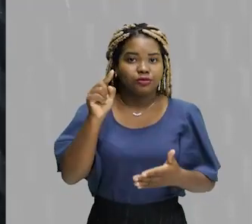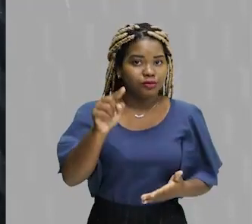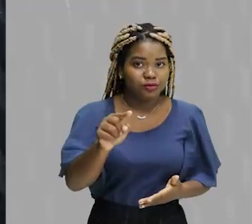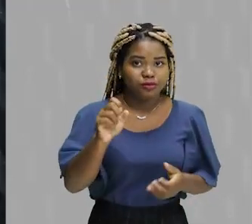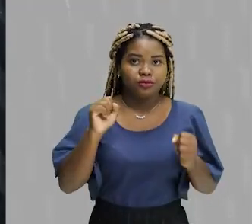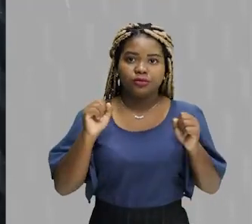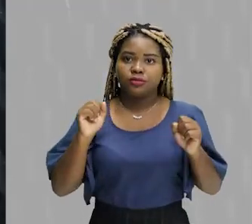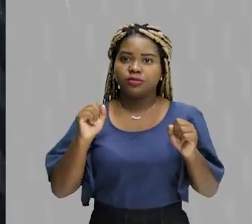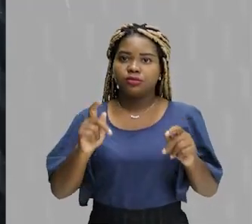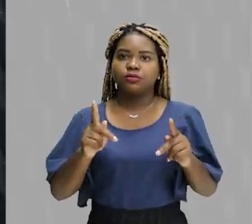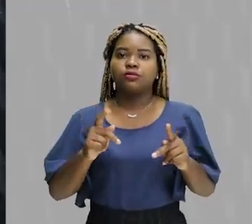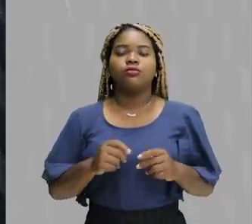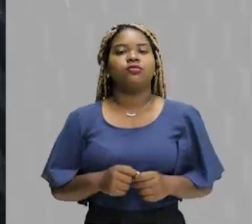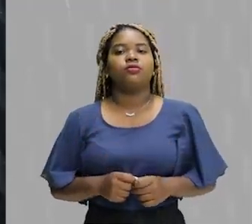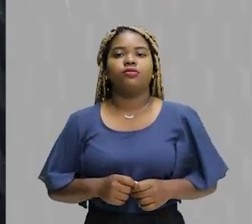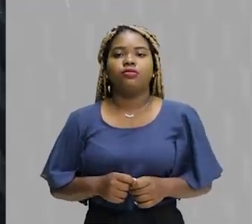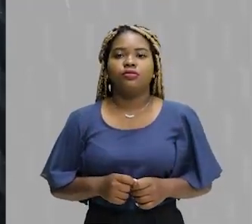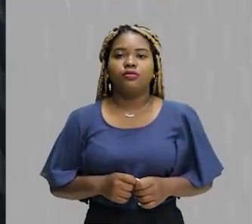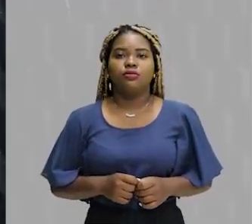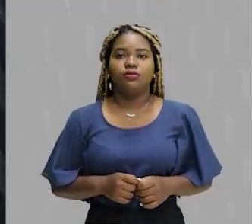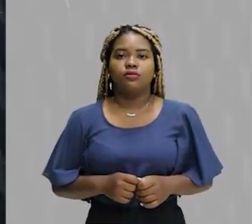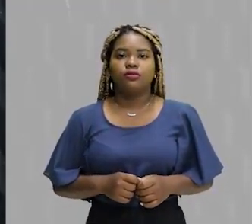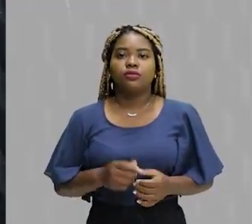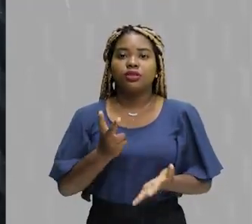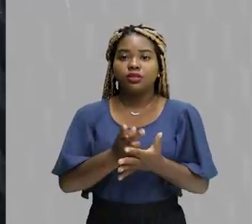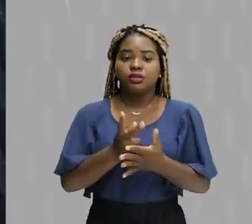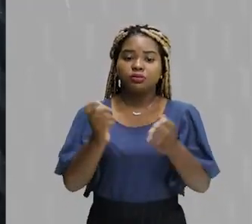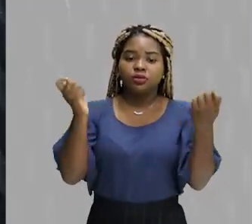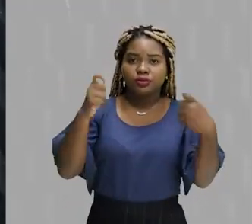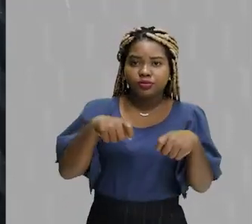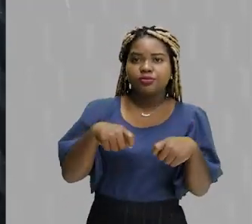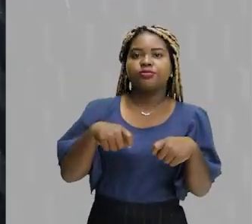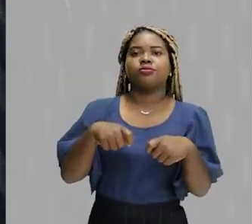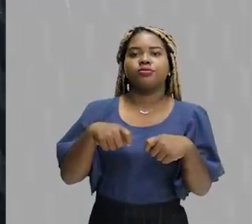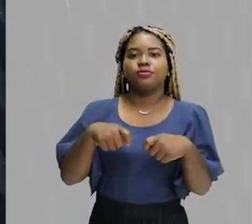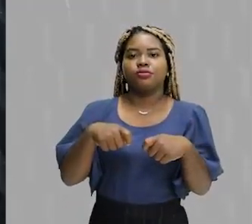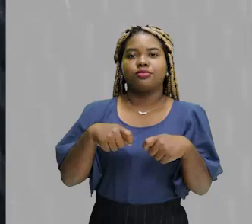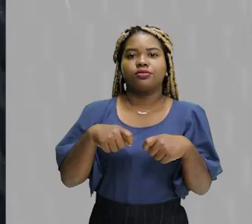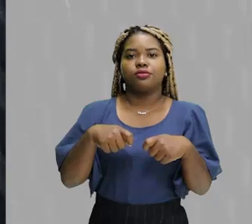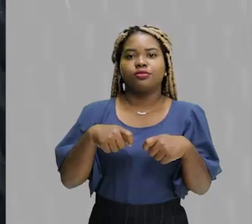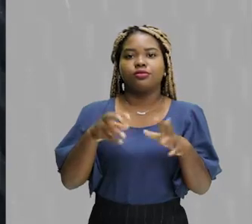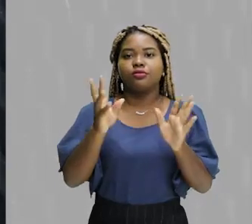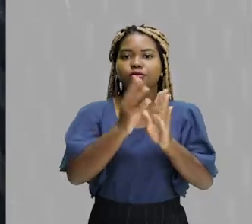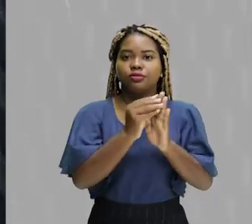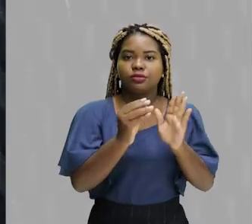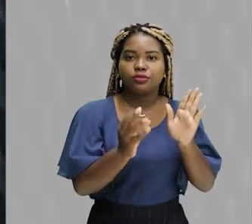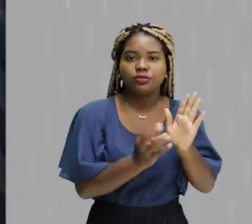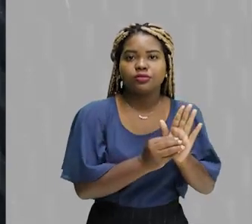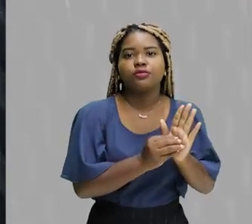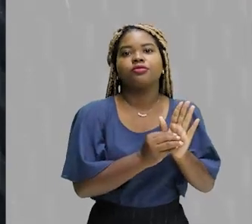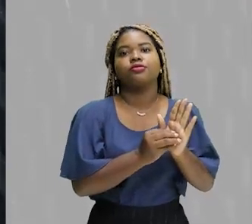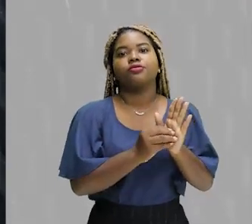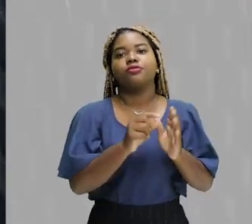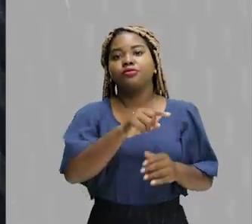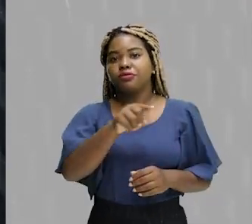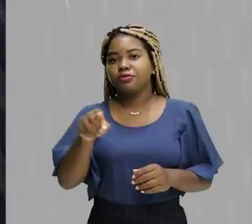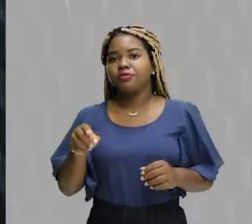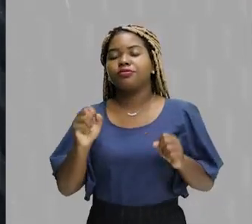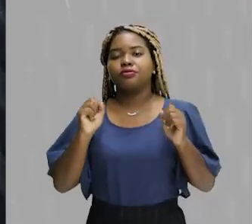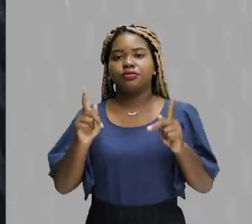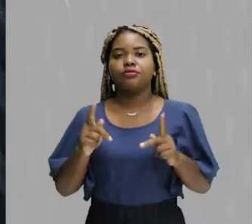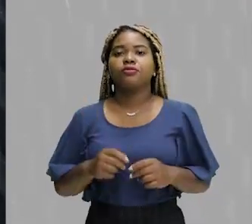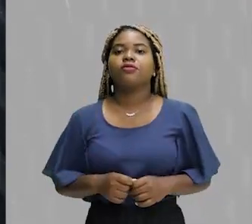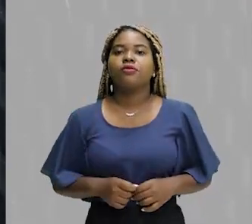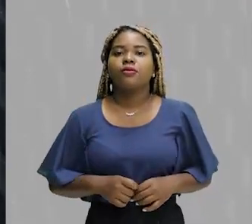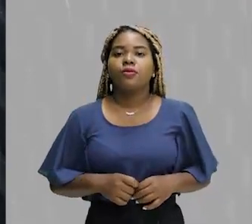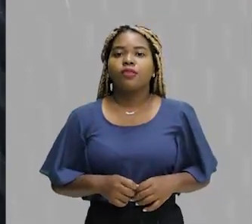para vocês aquilo que nós entendemos que é necessário para o prosseguimento dos seus estudos. Então eu conto com